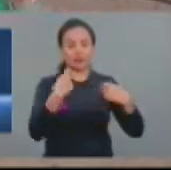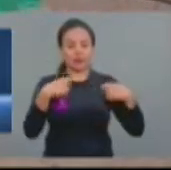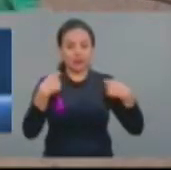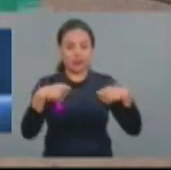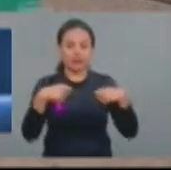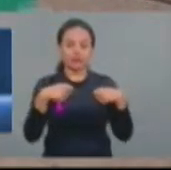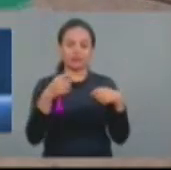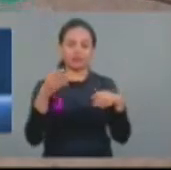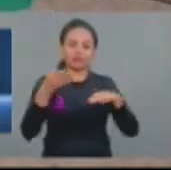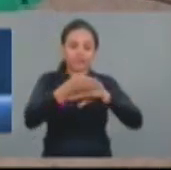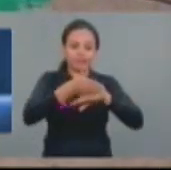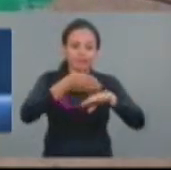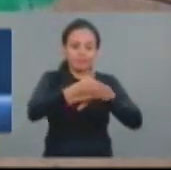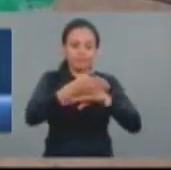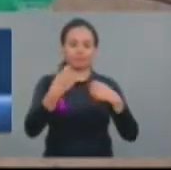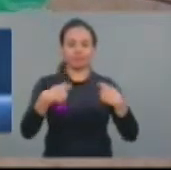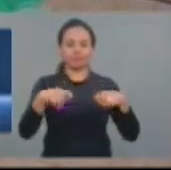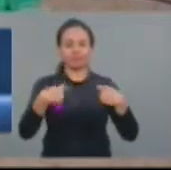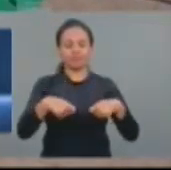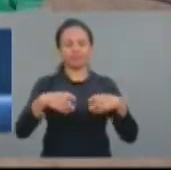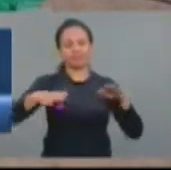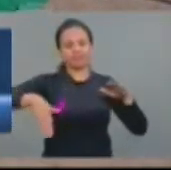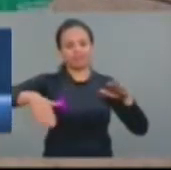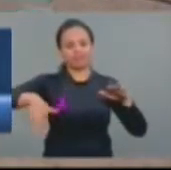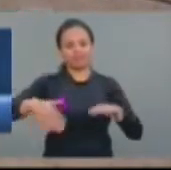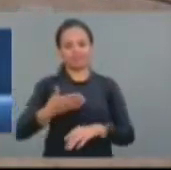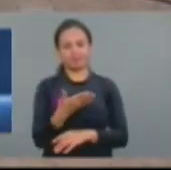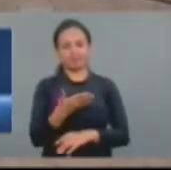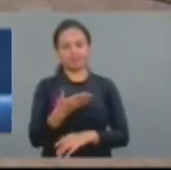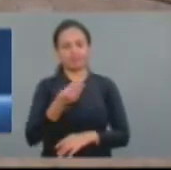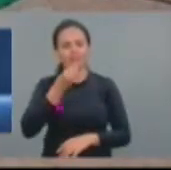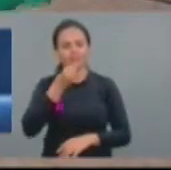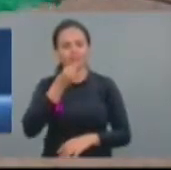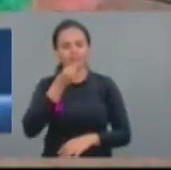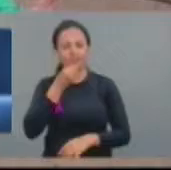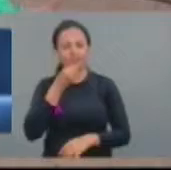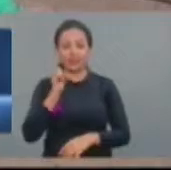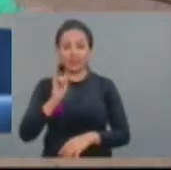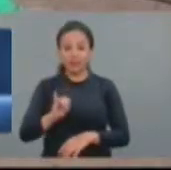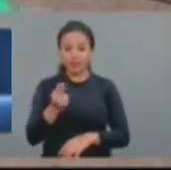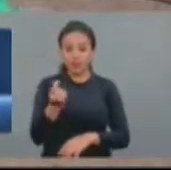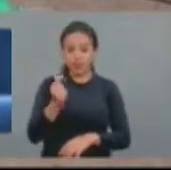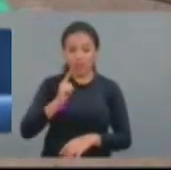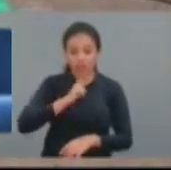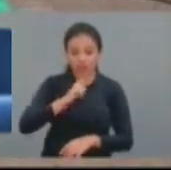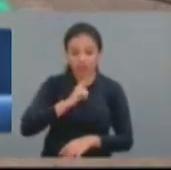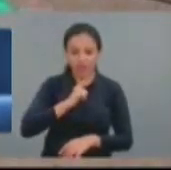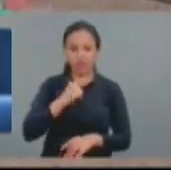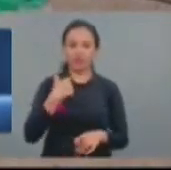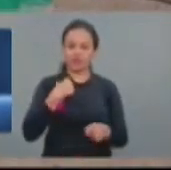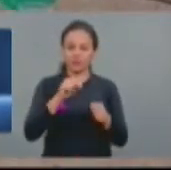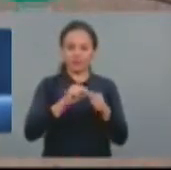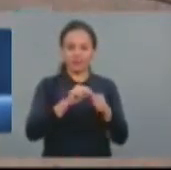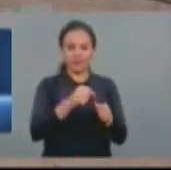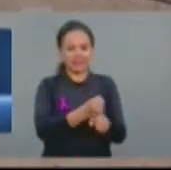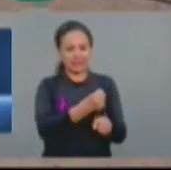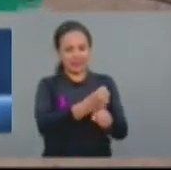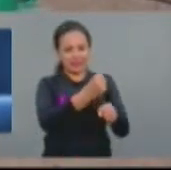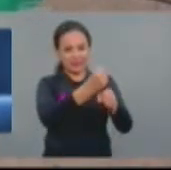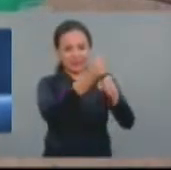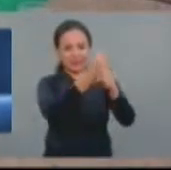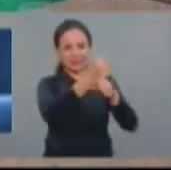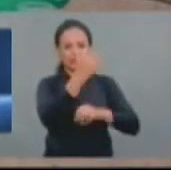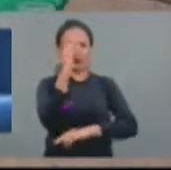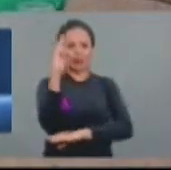Então, tem necessidade que alguém, se eu tivesse um dinheirinho, eu fazia uma pousada bacana lá. Quem sabe, Vossa Excelência,